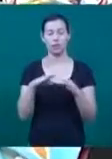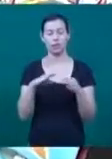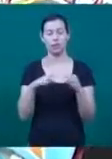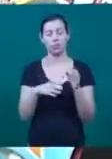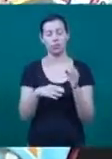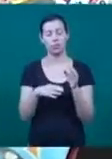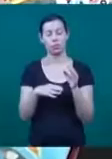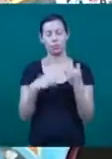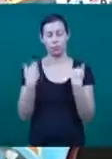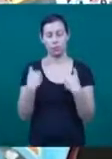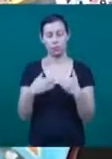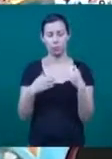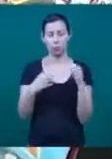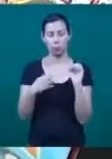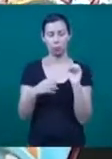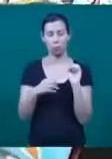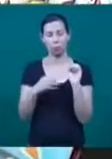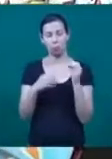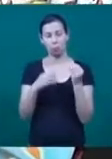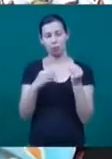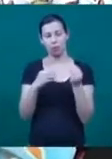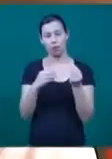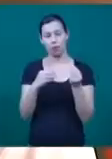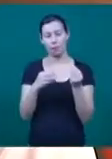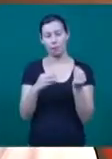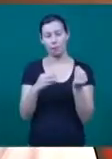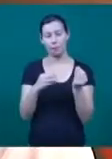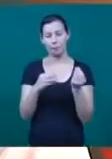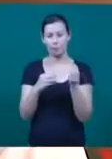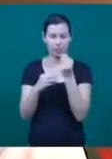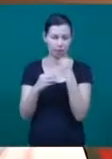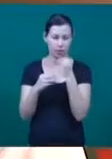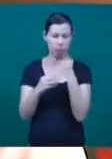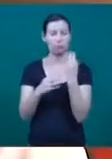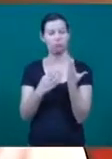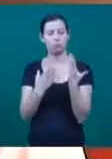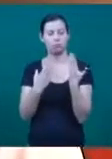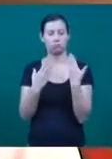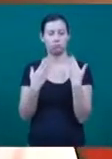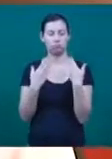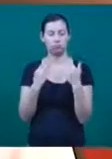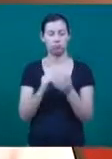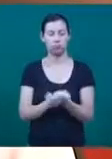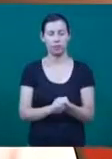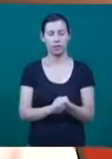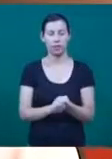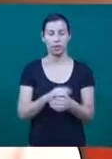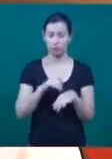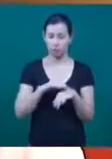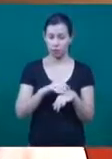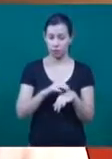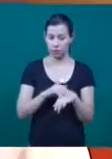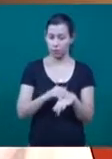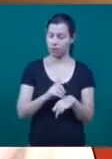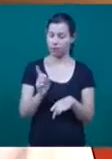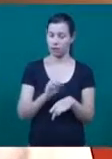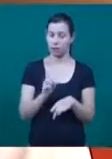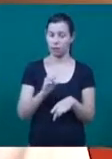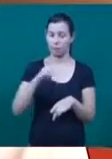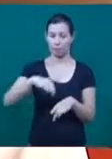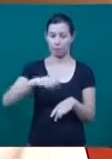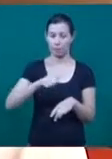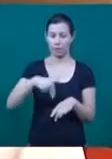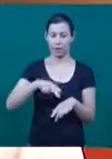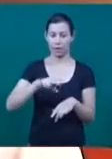Pode ser diagnosticada a partir do nascimento. A hipotonia, na verdade, é uma manifestação clínica, não é uma doença em